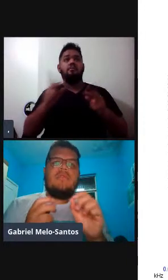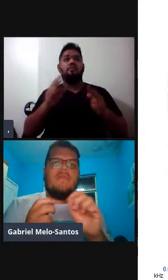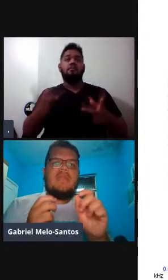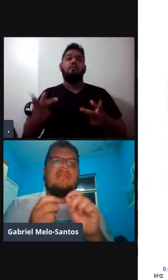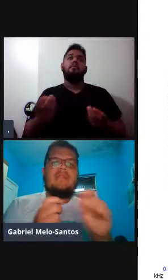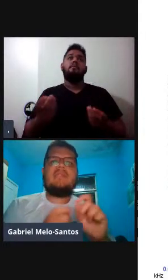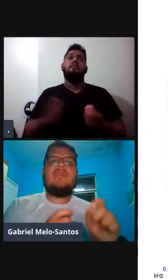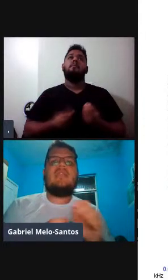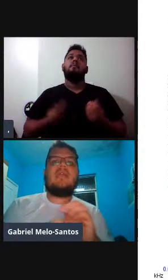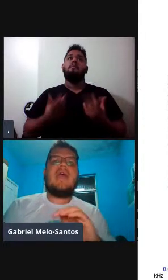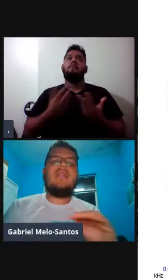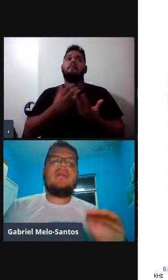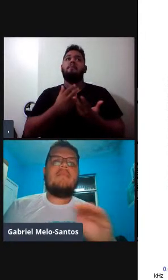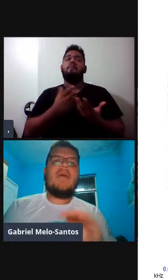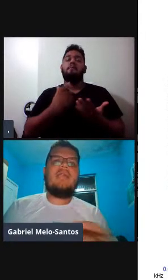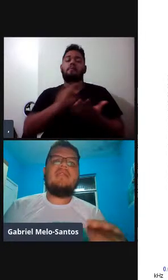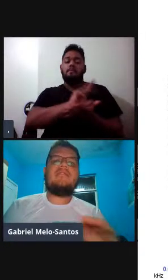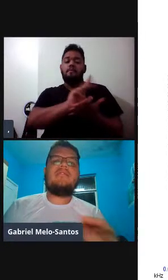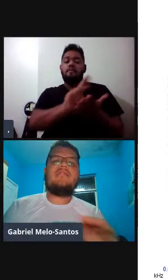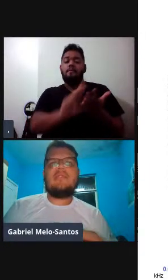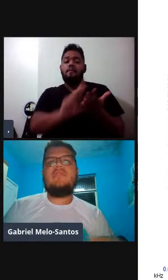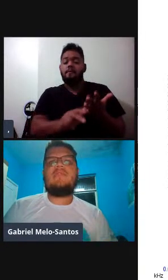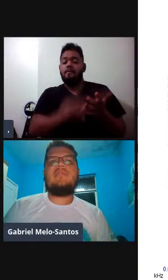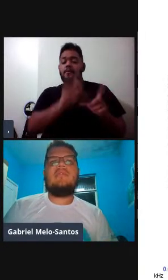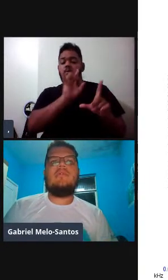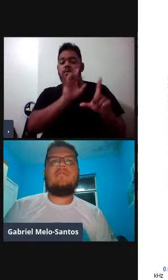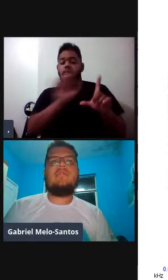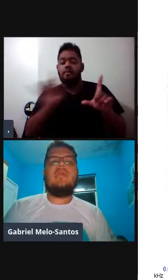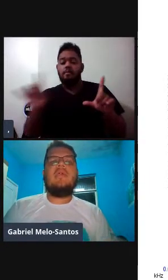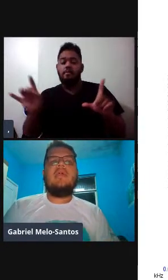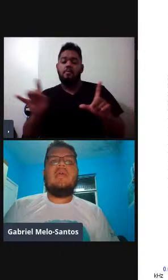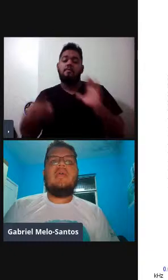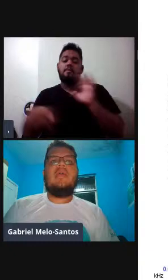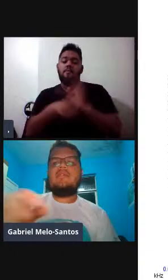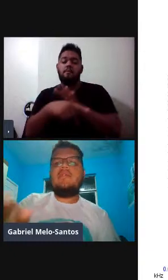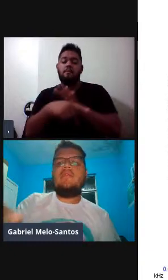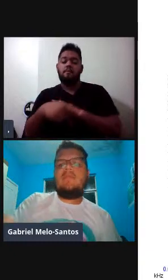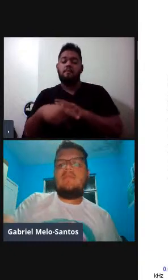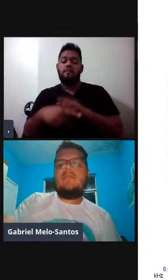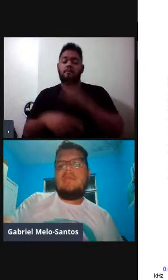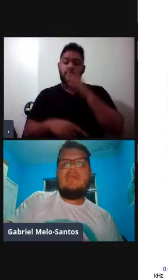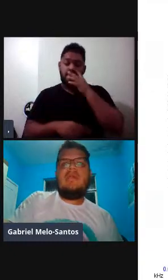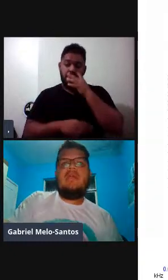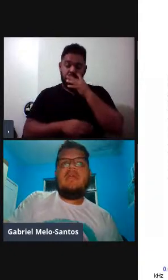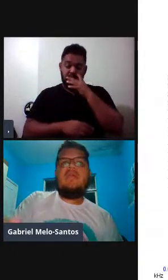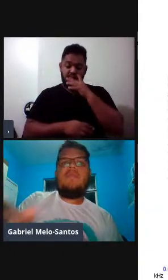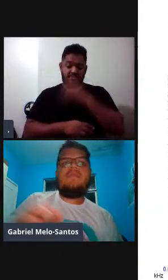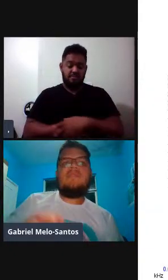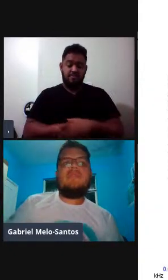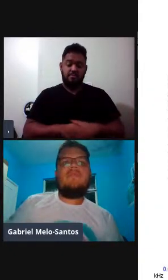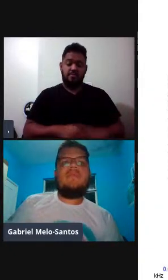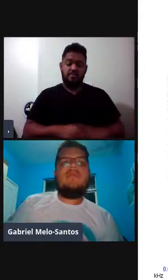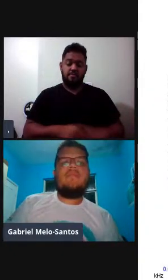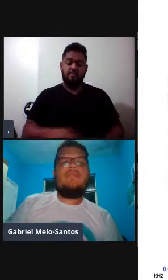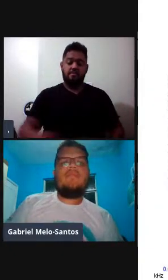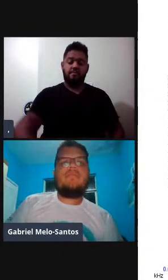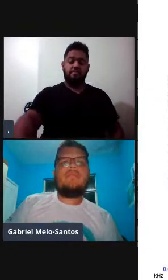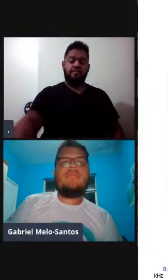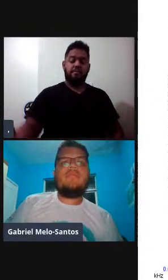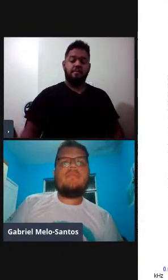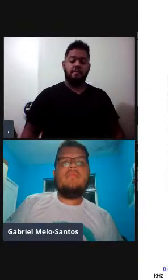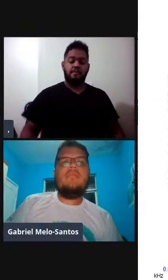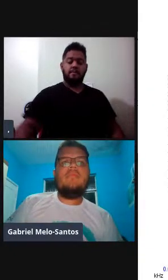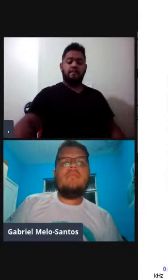diferençazinha entre cada camada da sociedade dos cachalotes nessas sequências, aqui para vocês ouvirem.